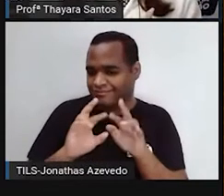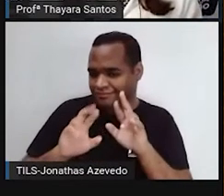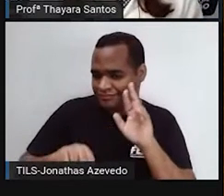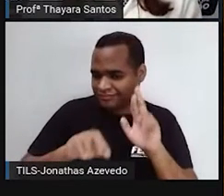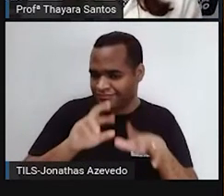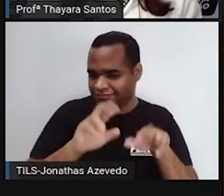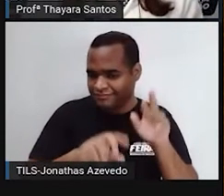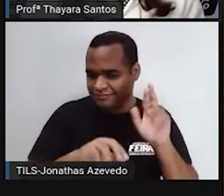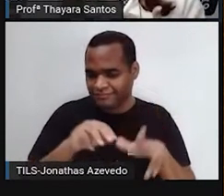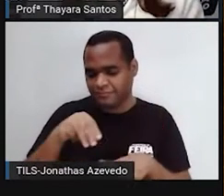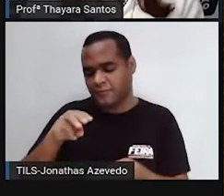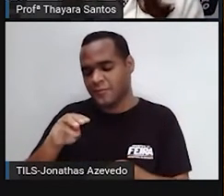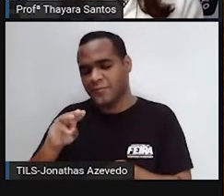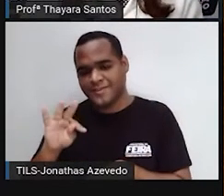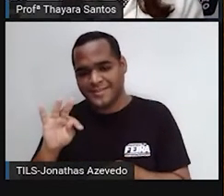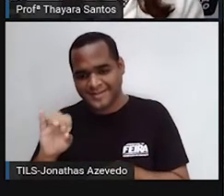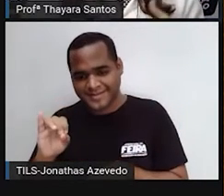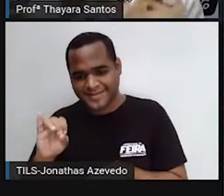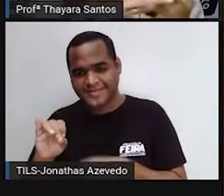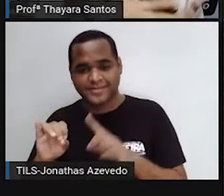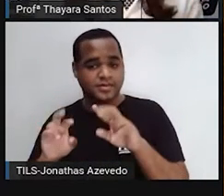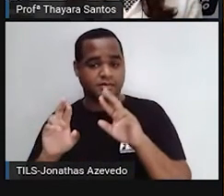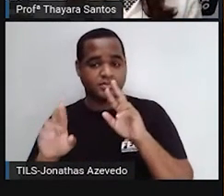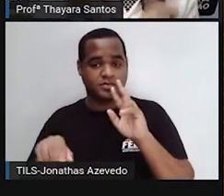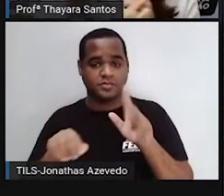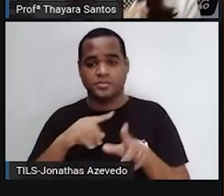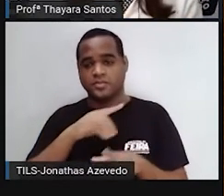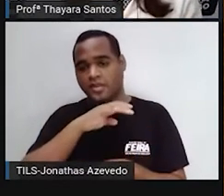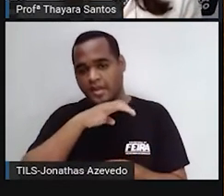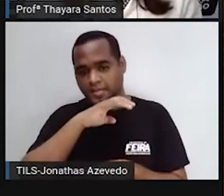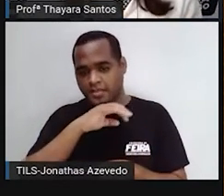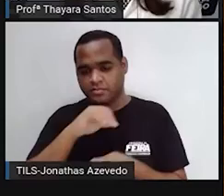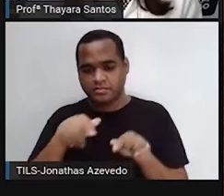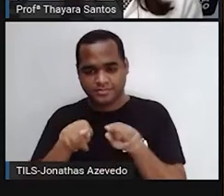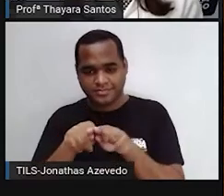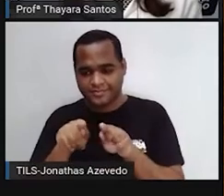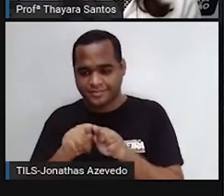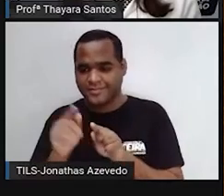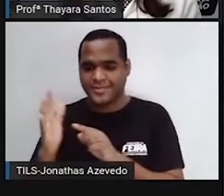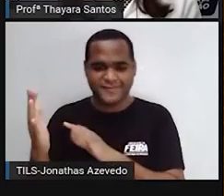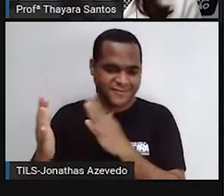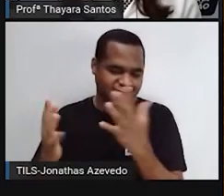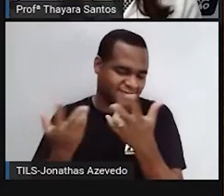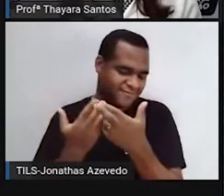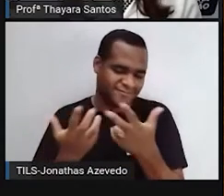dos multicellulares. E esse é o caso dos animais e também das plantas.